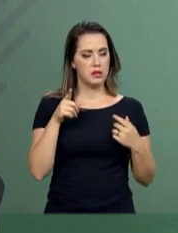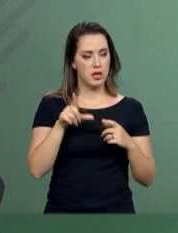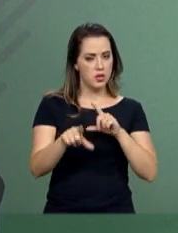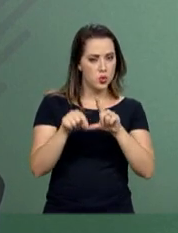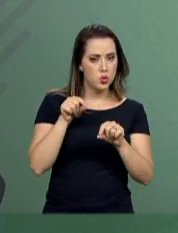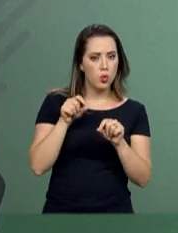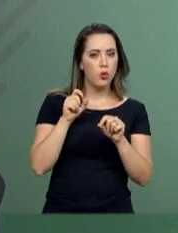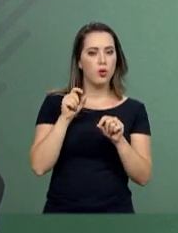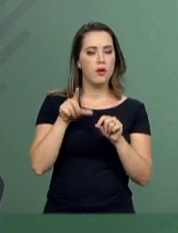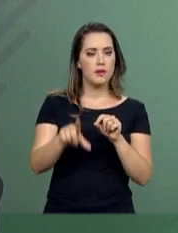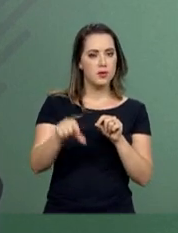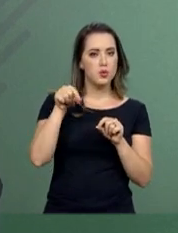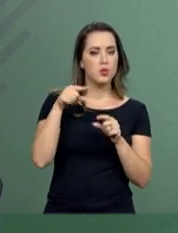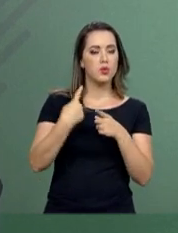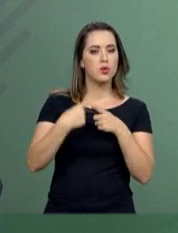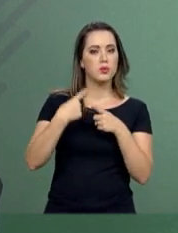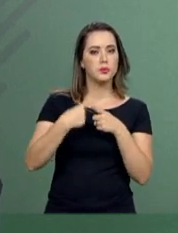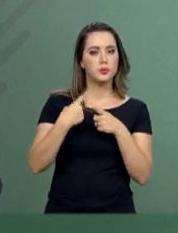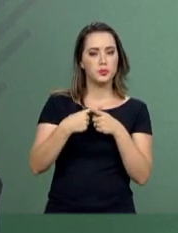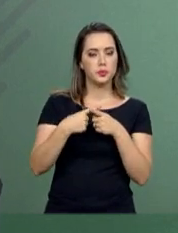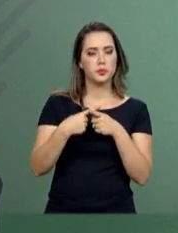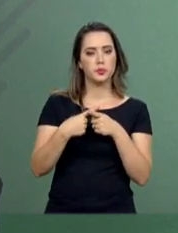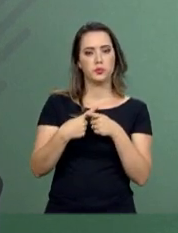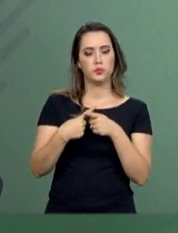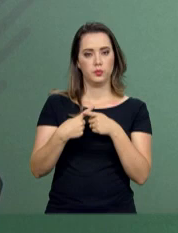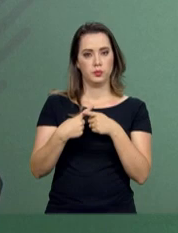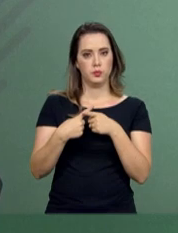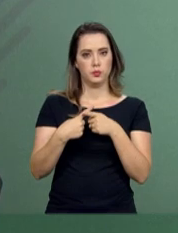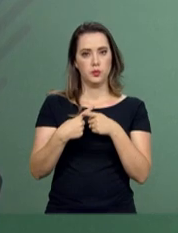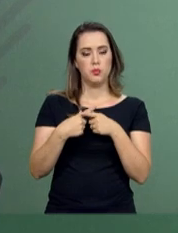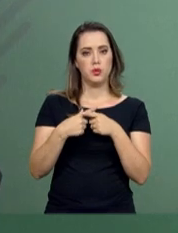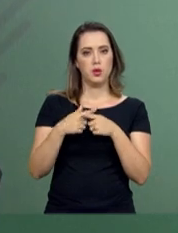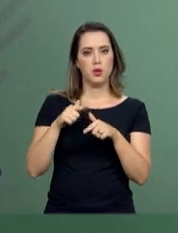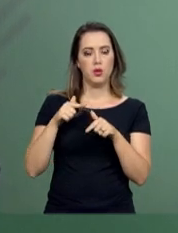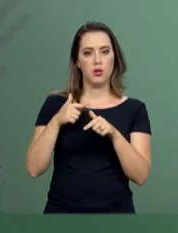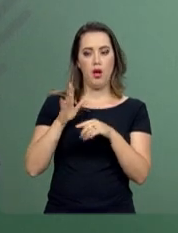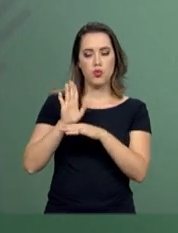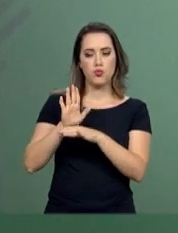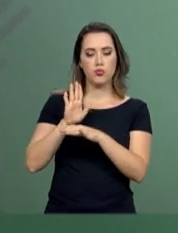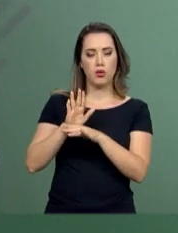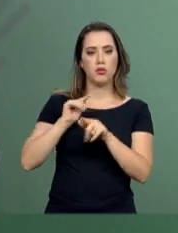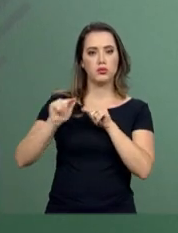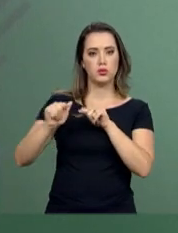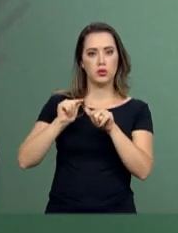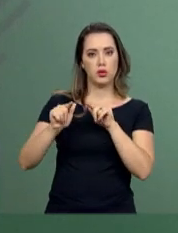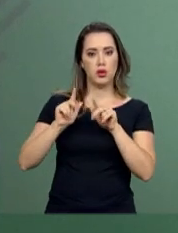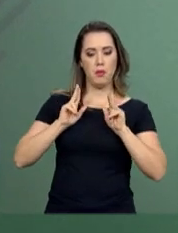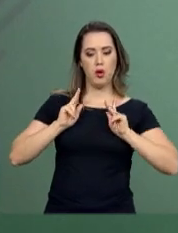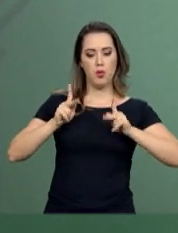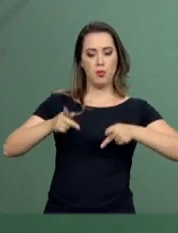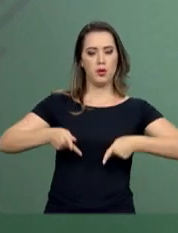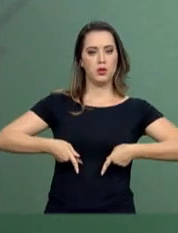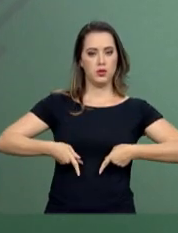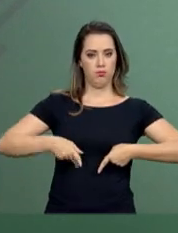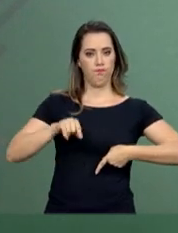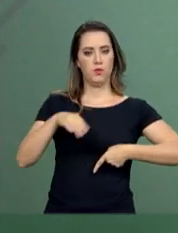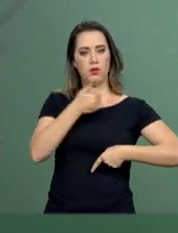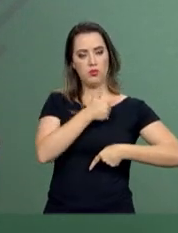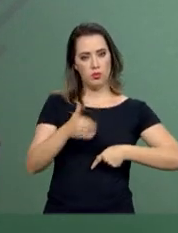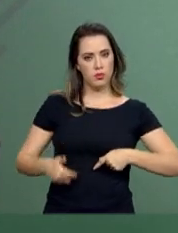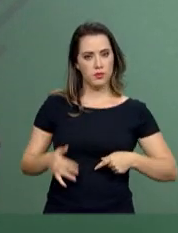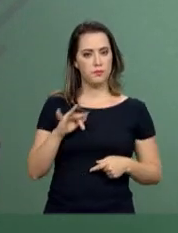para complementar as ações humanitárias que o governo federal